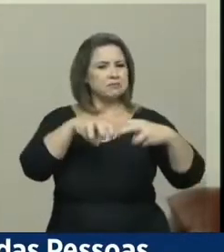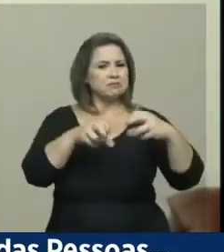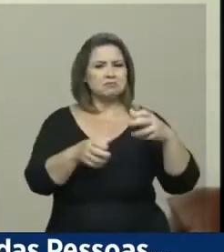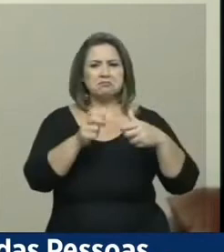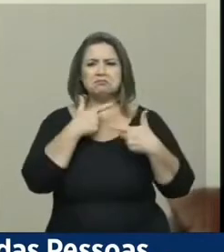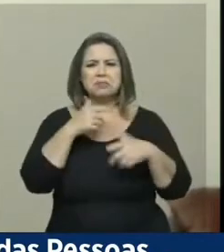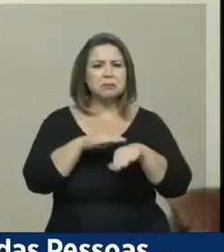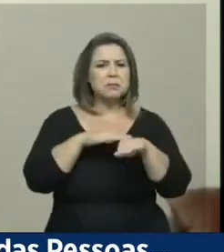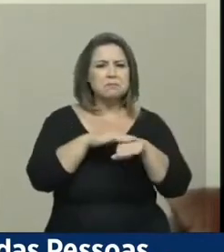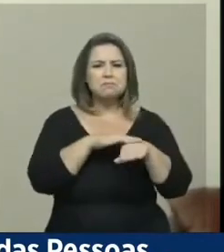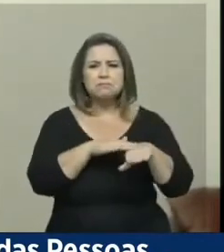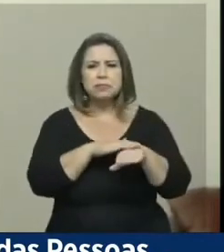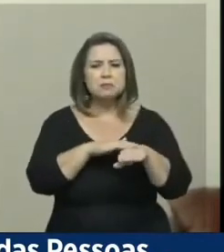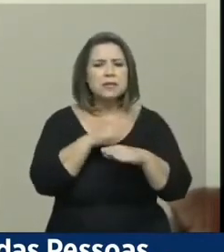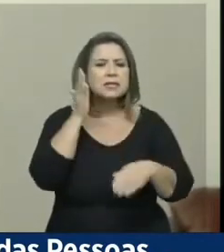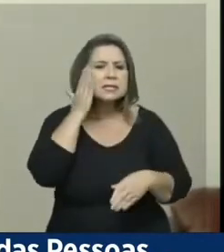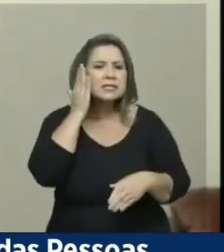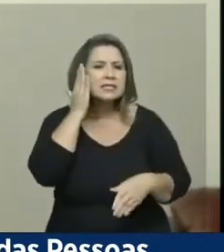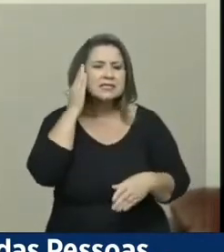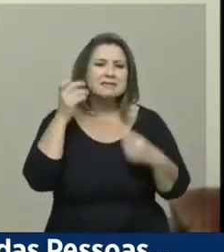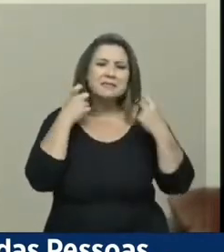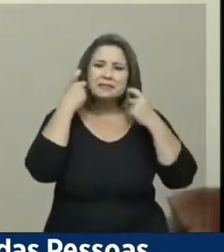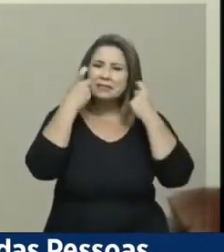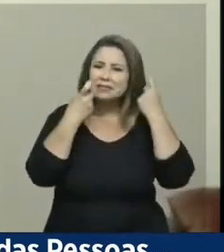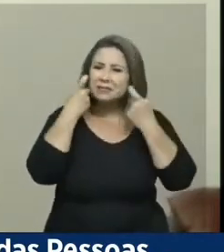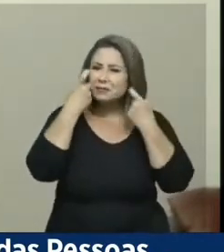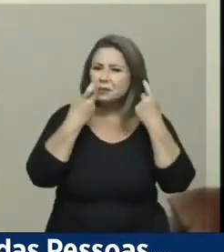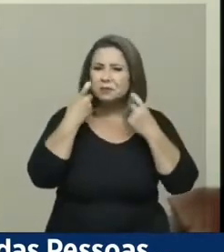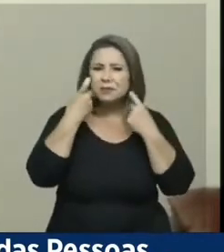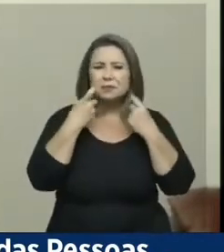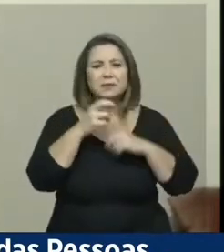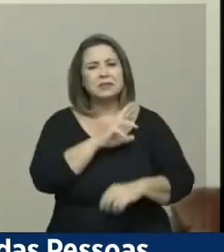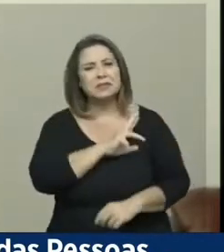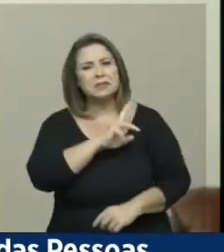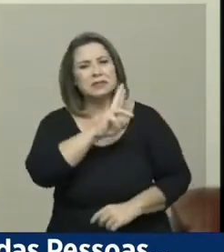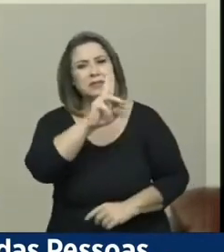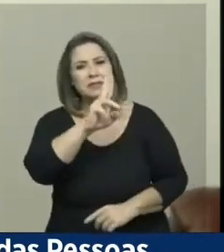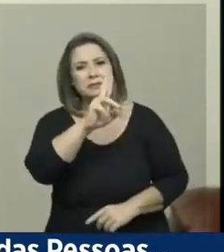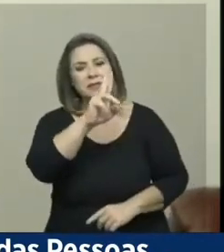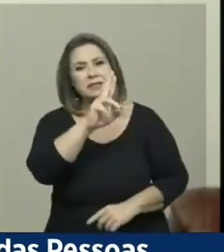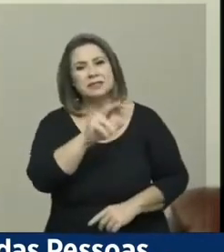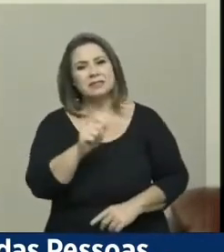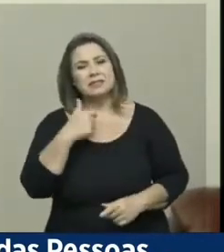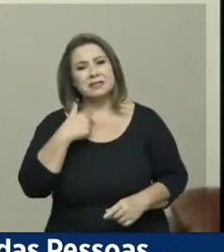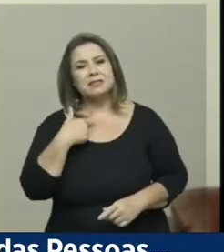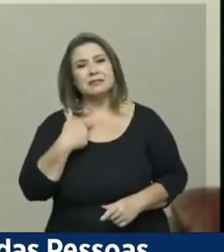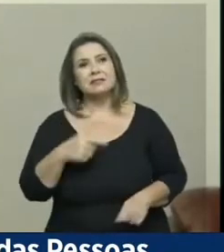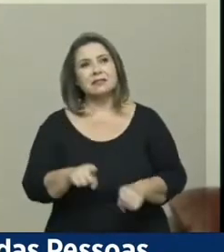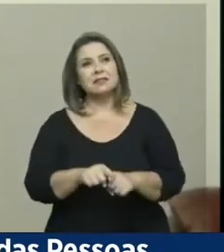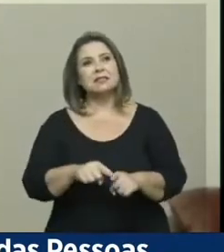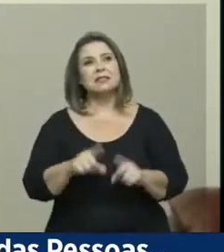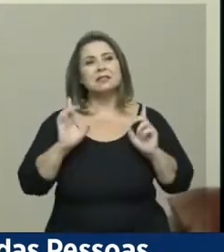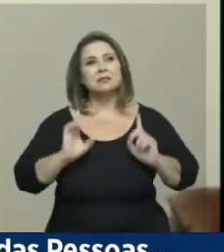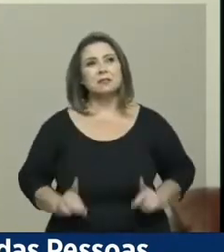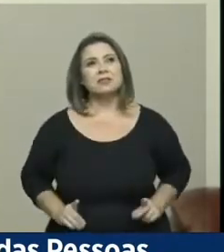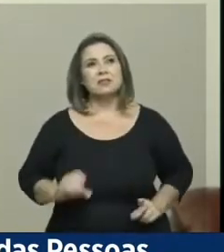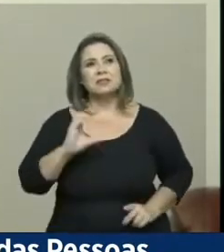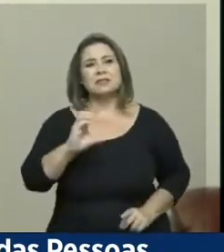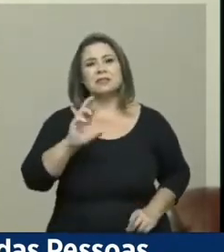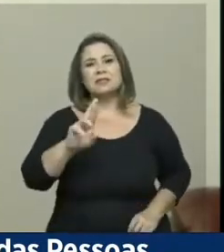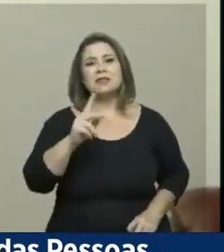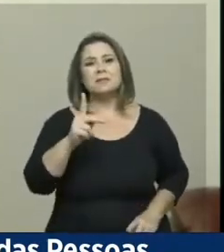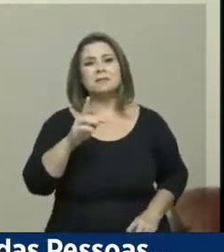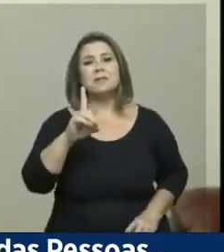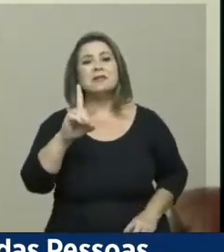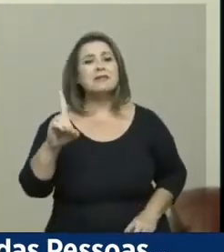e que preocupa muito as organizações representativas de pessoas com deficiência que compõem o CRPD. Para aqueles que ainda